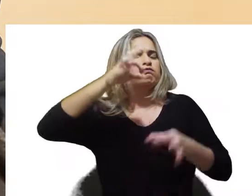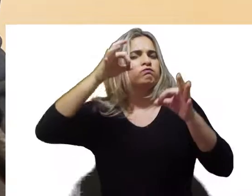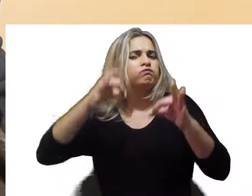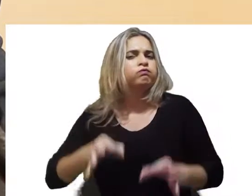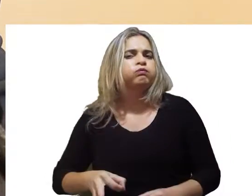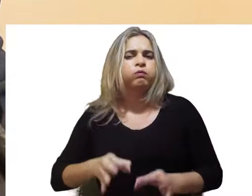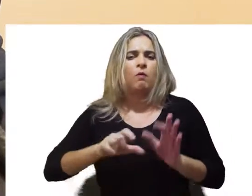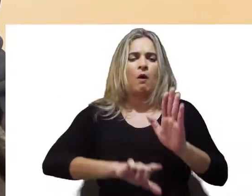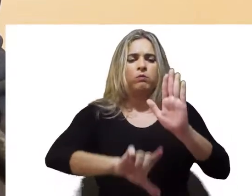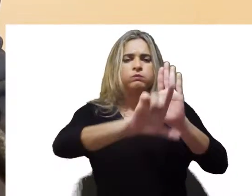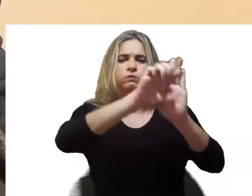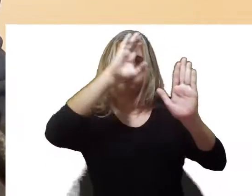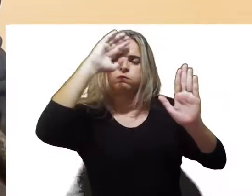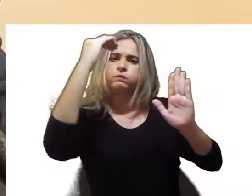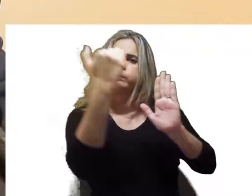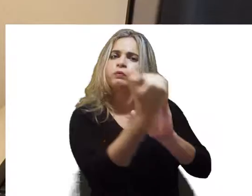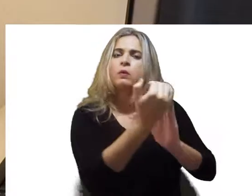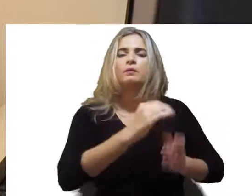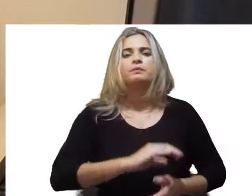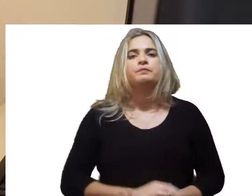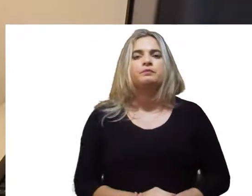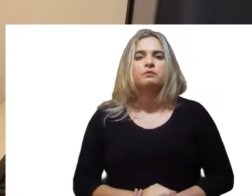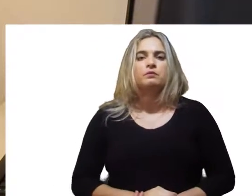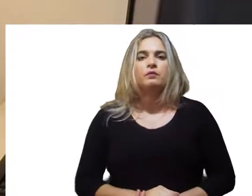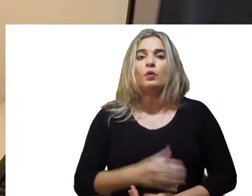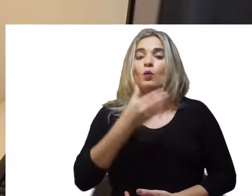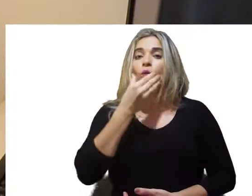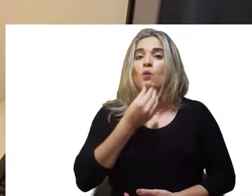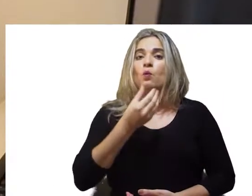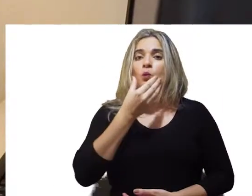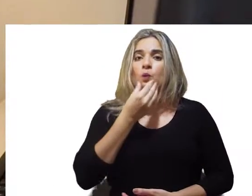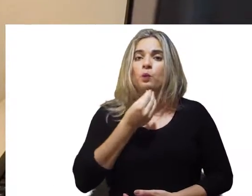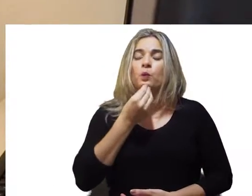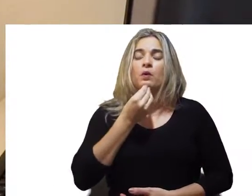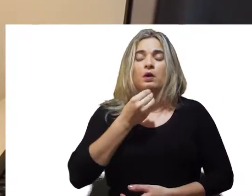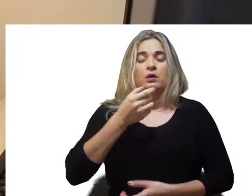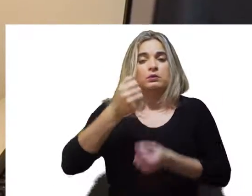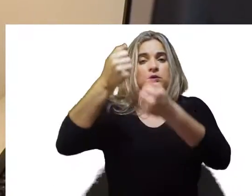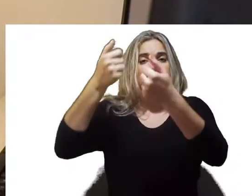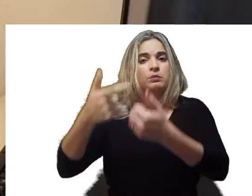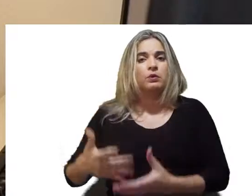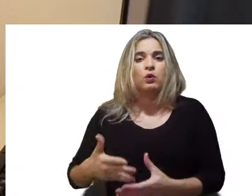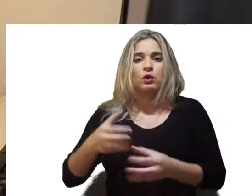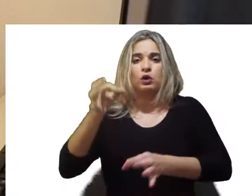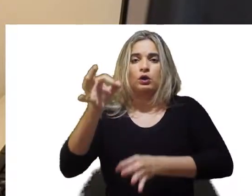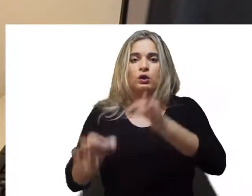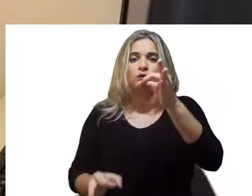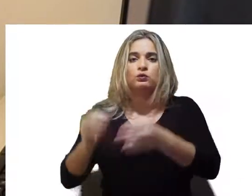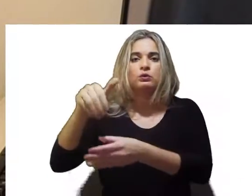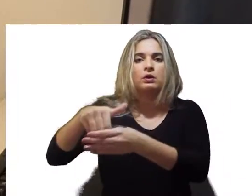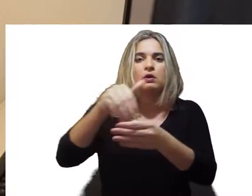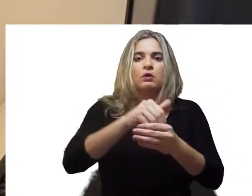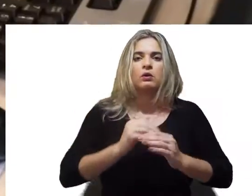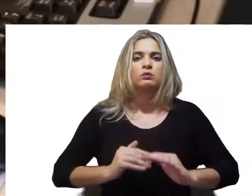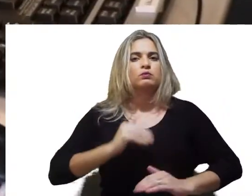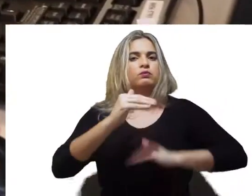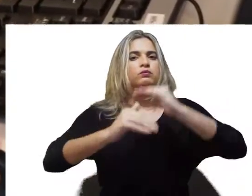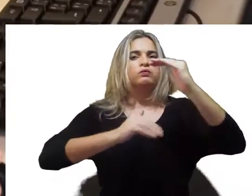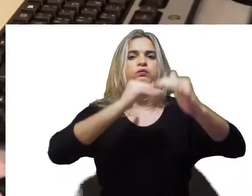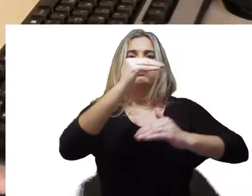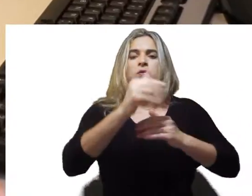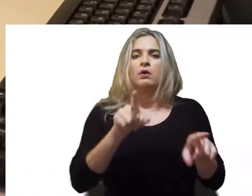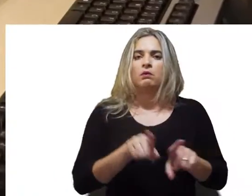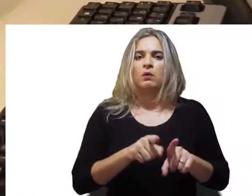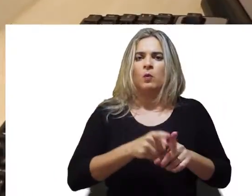efetivar a letra da lei. O corregedor ressaltou que a justiça eleitoral está evoluindo e está cada dia mais